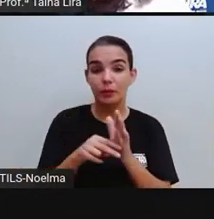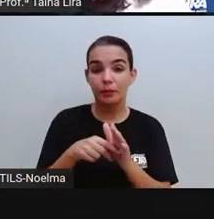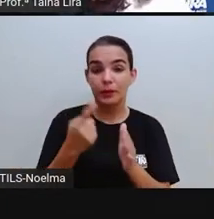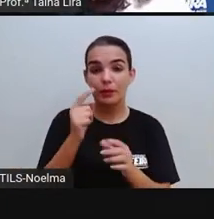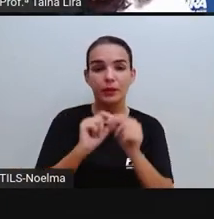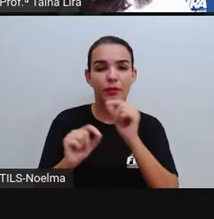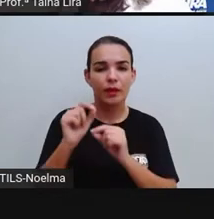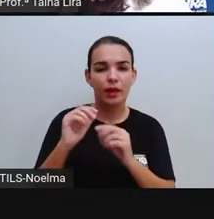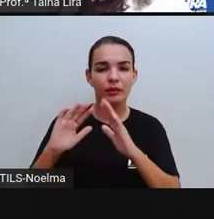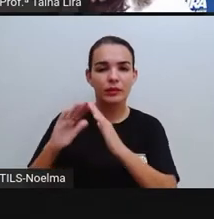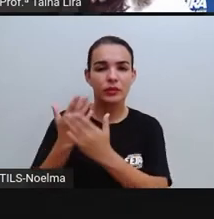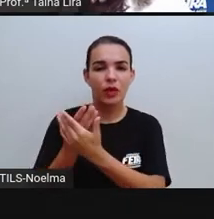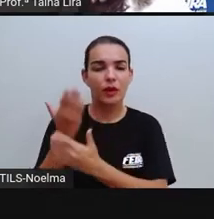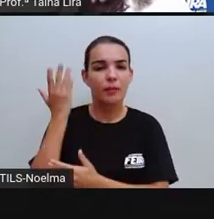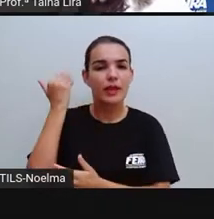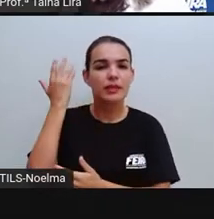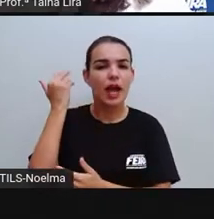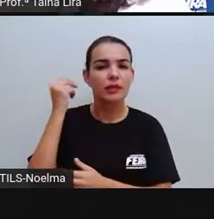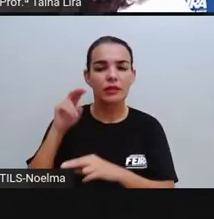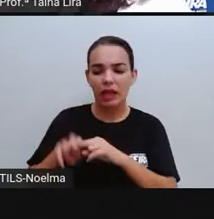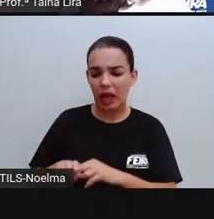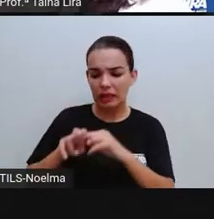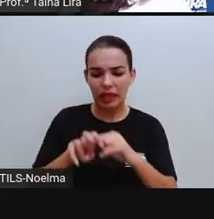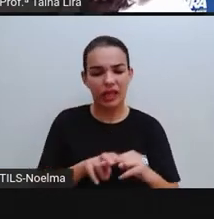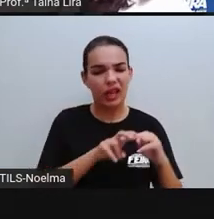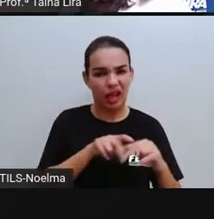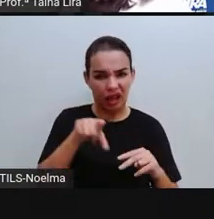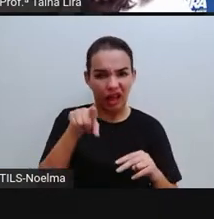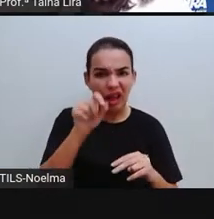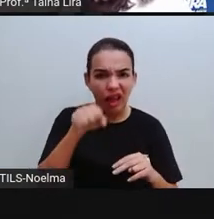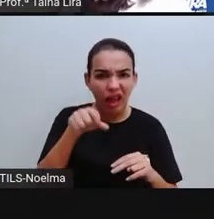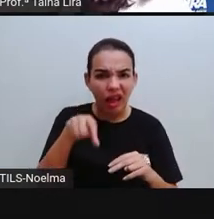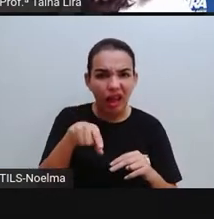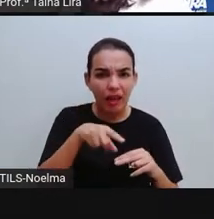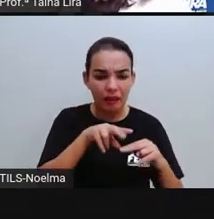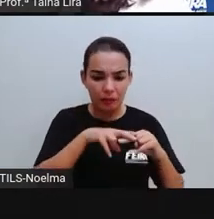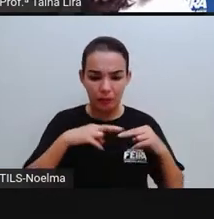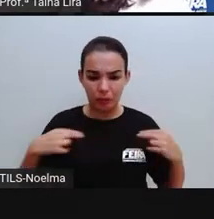carteiras estavam assim, organizadas dessa maneira?